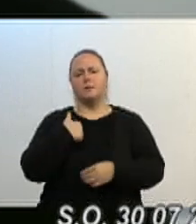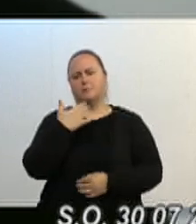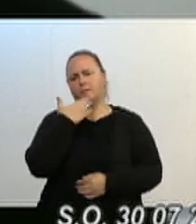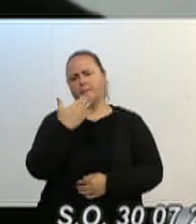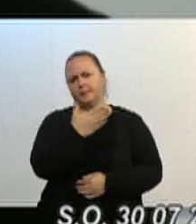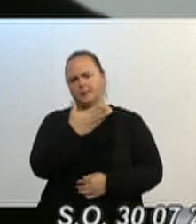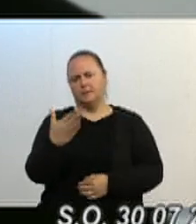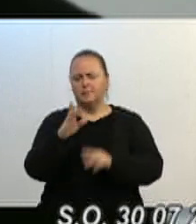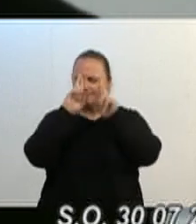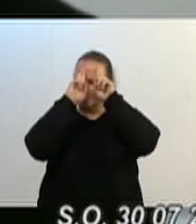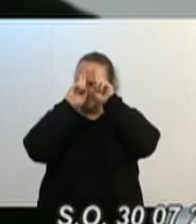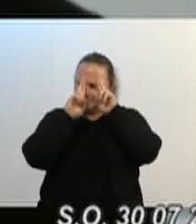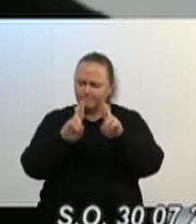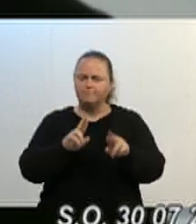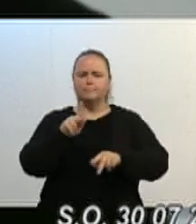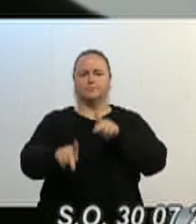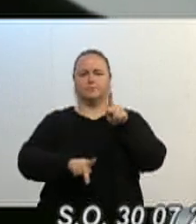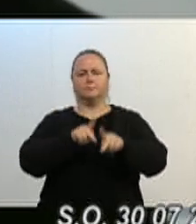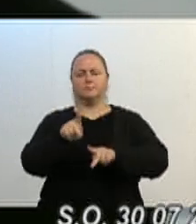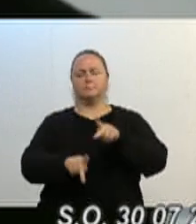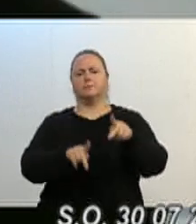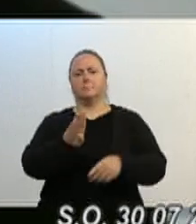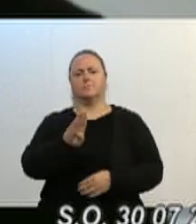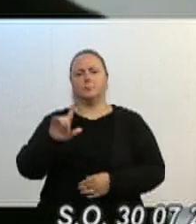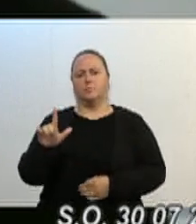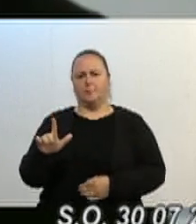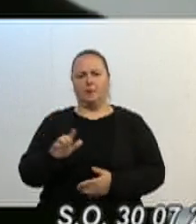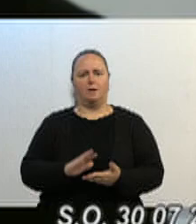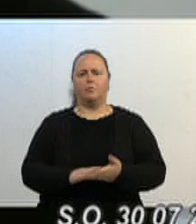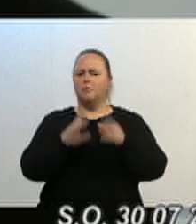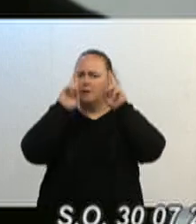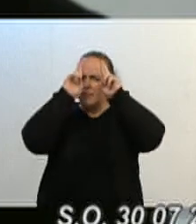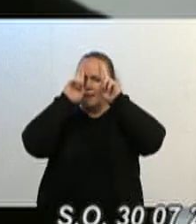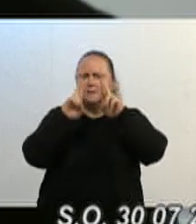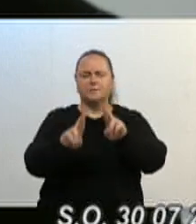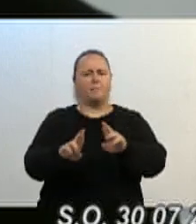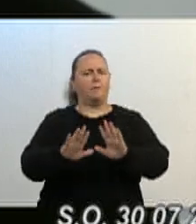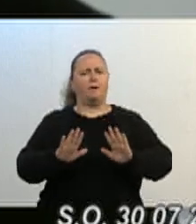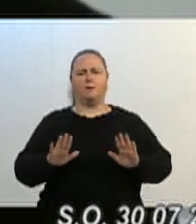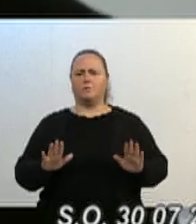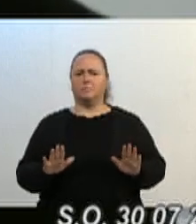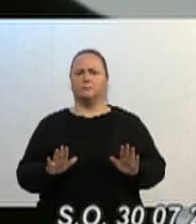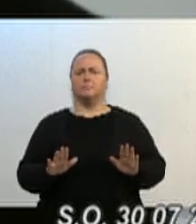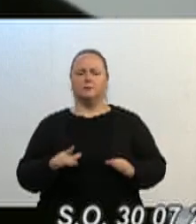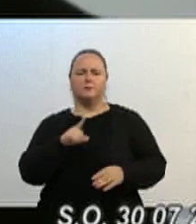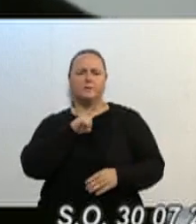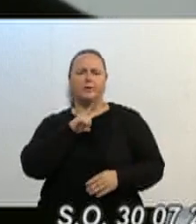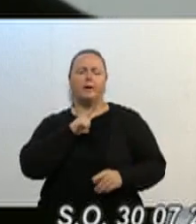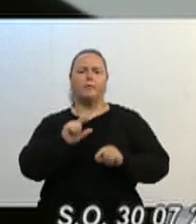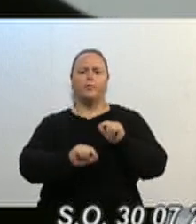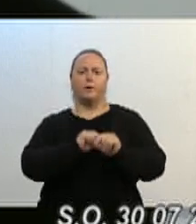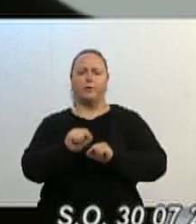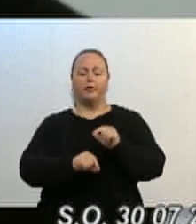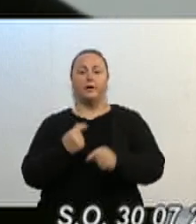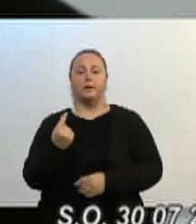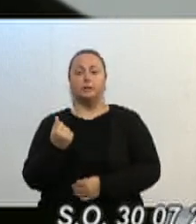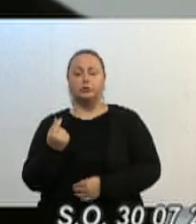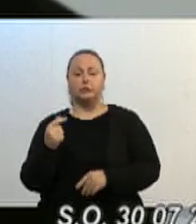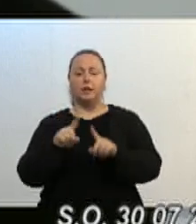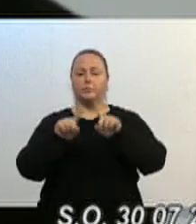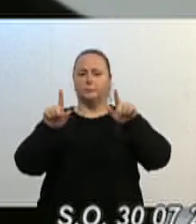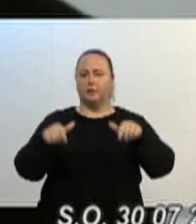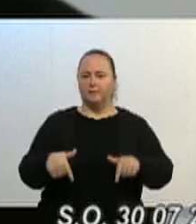respeito ao povo venaense, a esse dinheiro que estão tentando buscar, e também, principalmente, aos servidores, aos